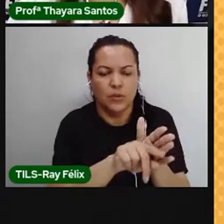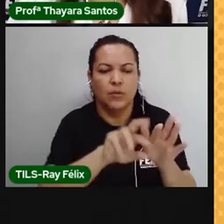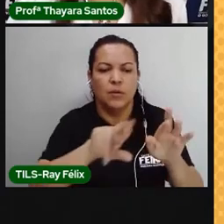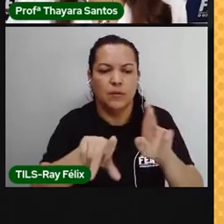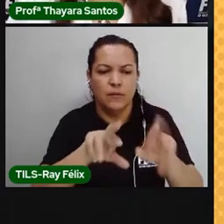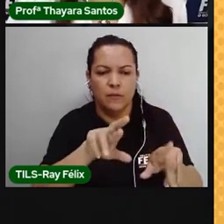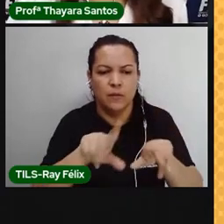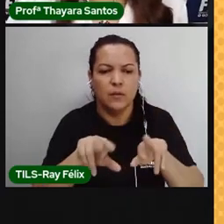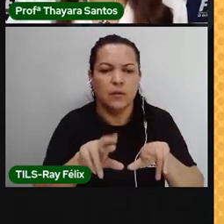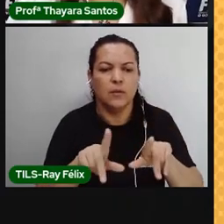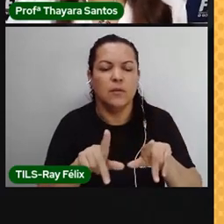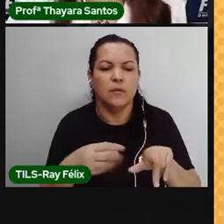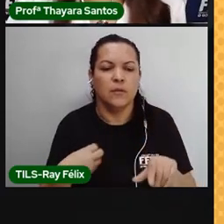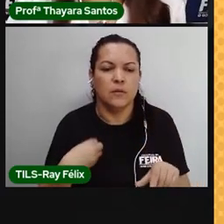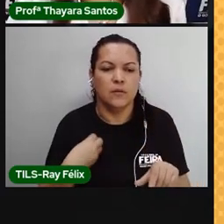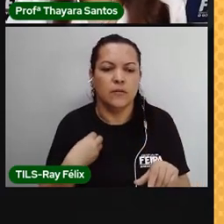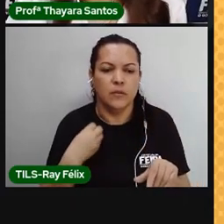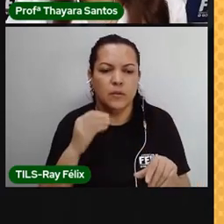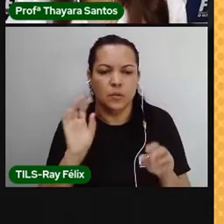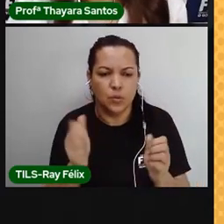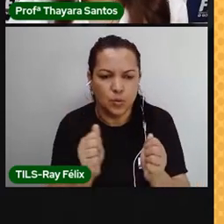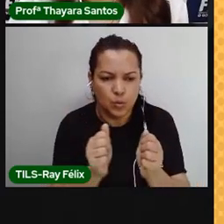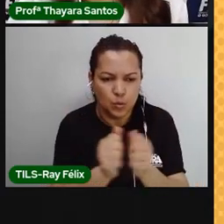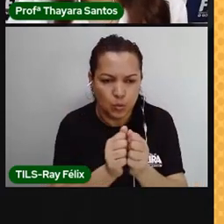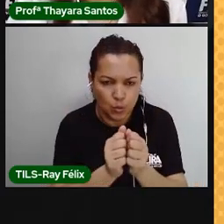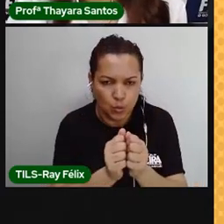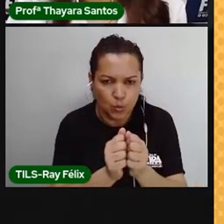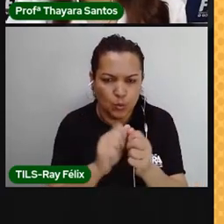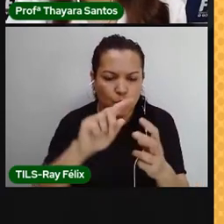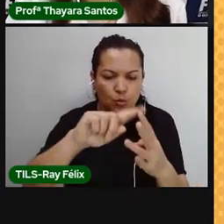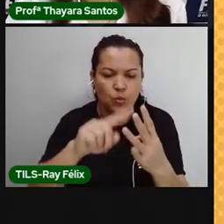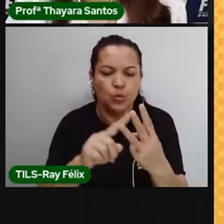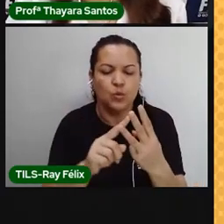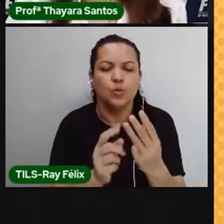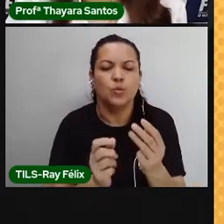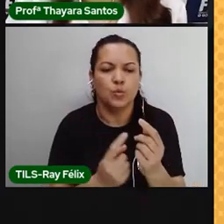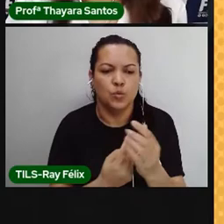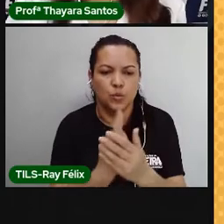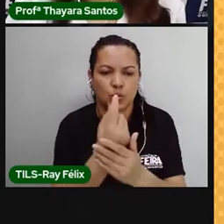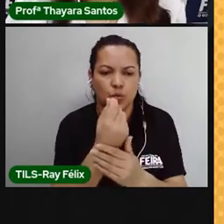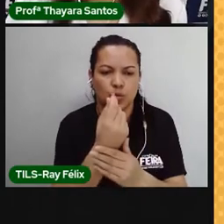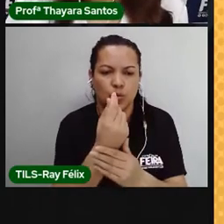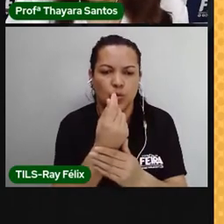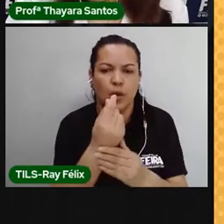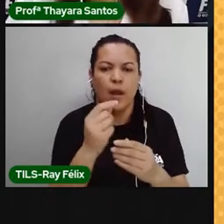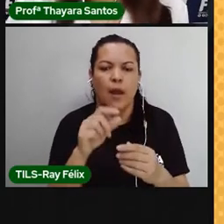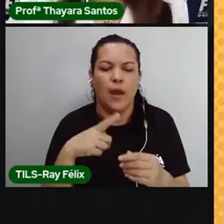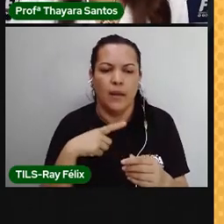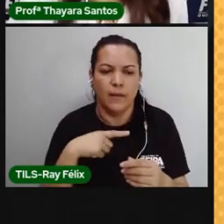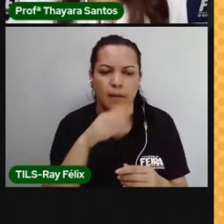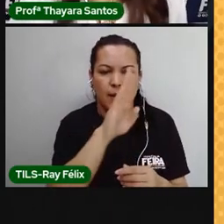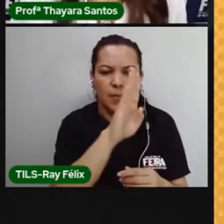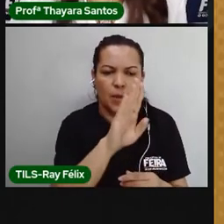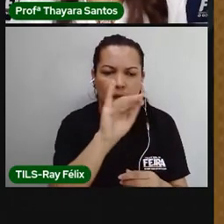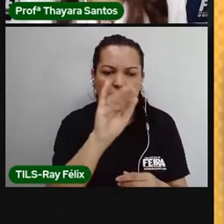rochosa. Quando a gente junta esses três ambientes, essas três camadas, a gente tem a biosfera.